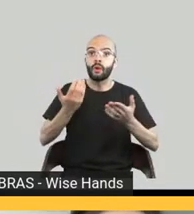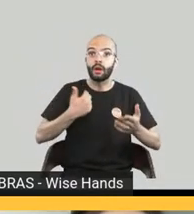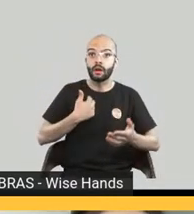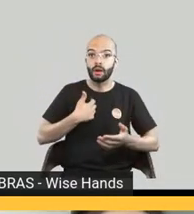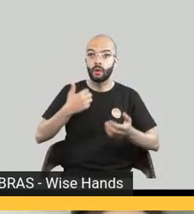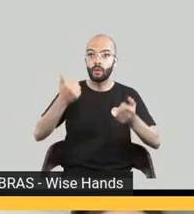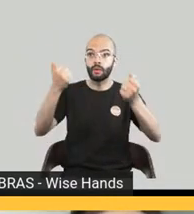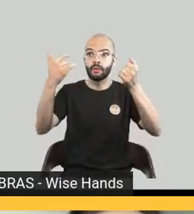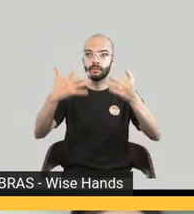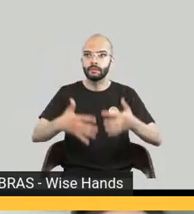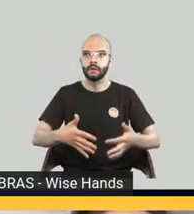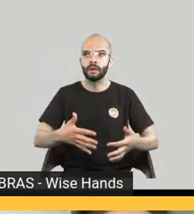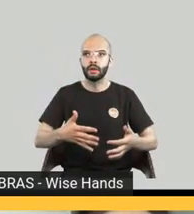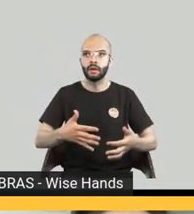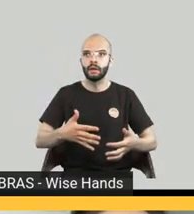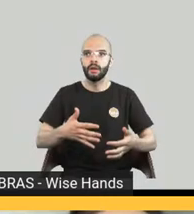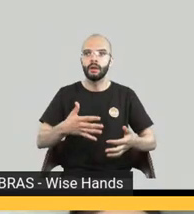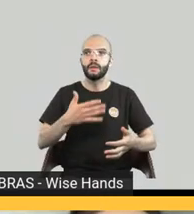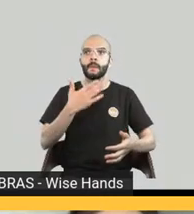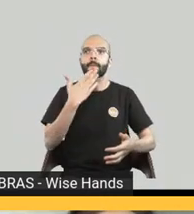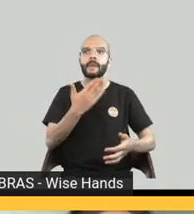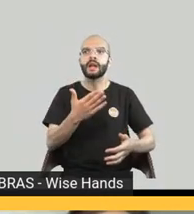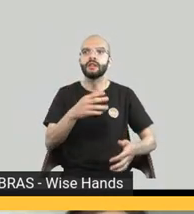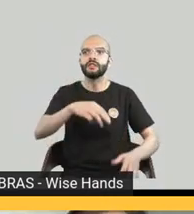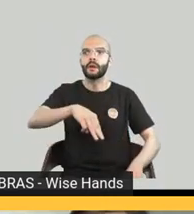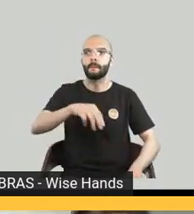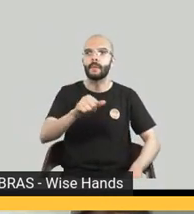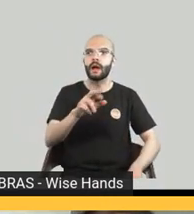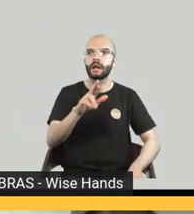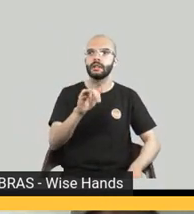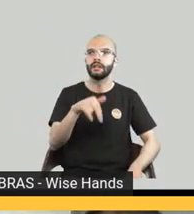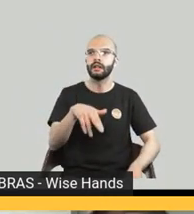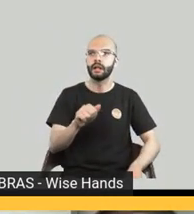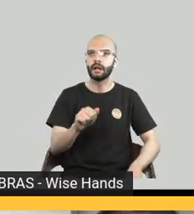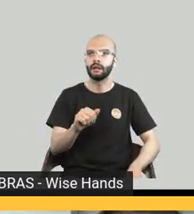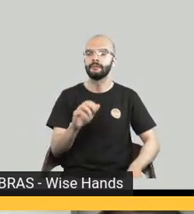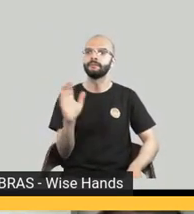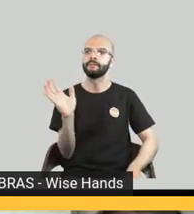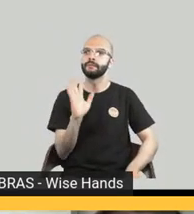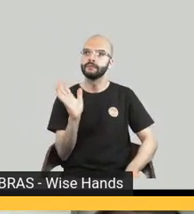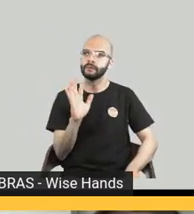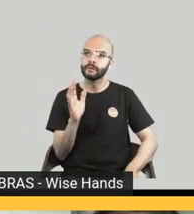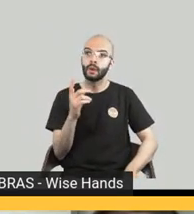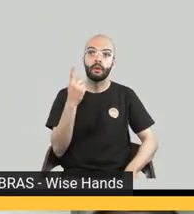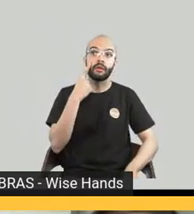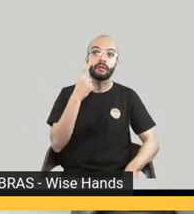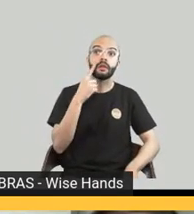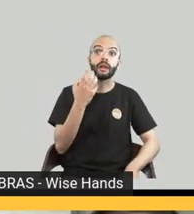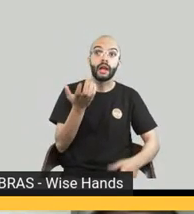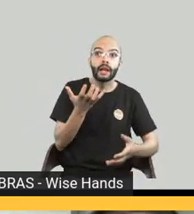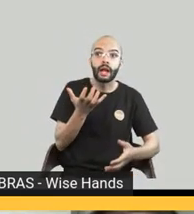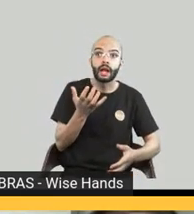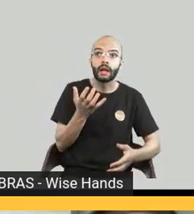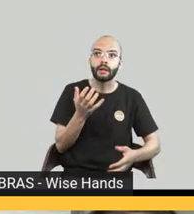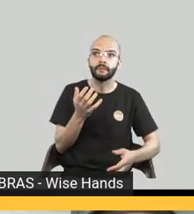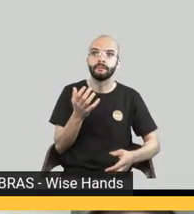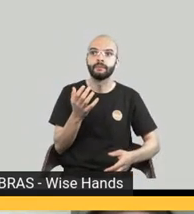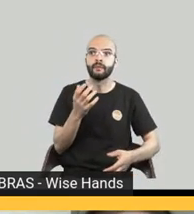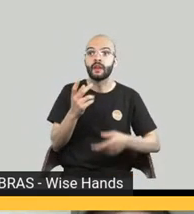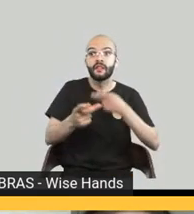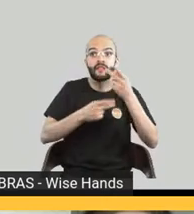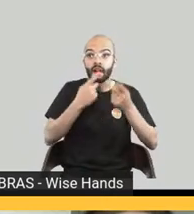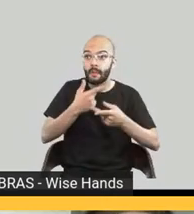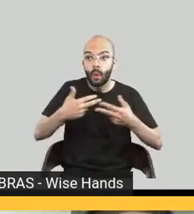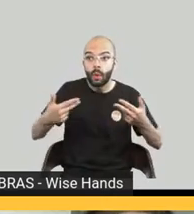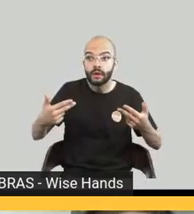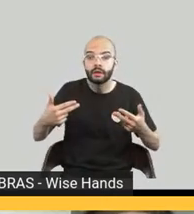Mariana se puder fazer tua despedida algum comentário final ah eu gostaria de agradecer a participação o